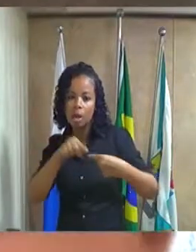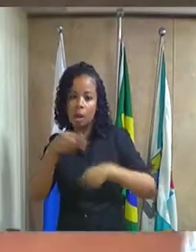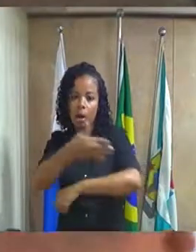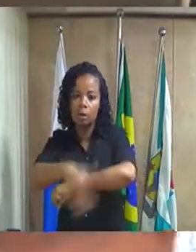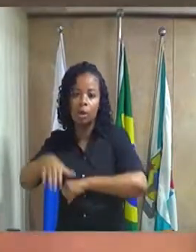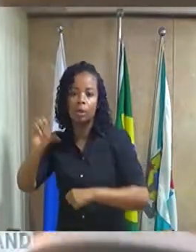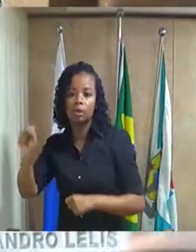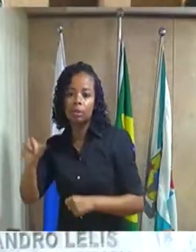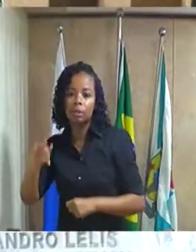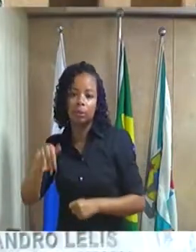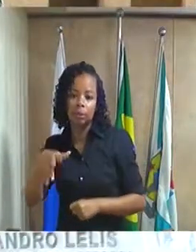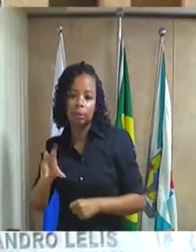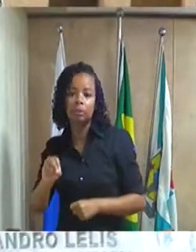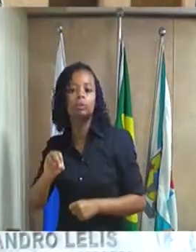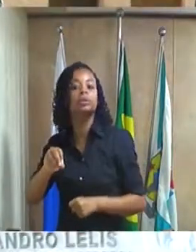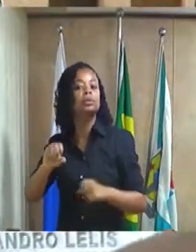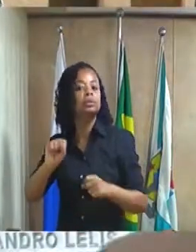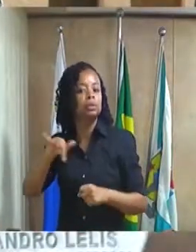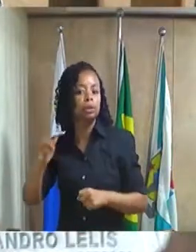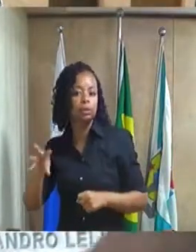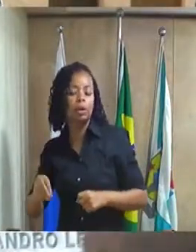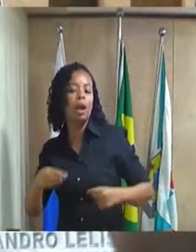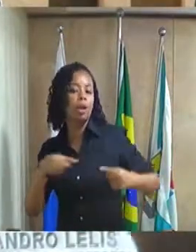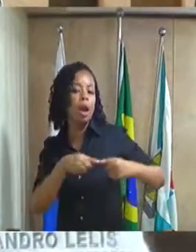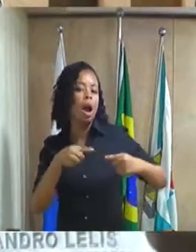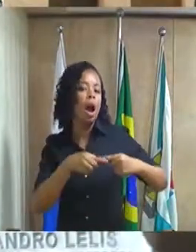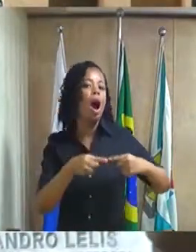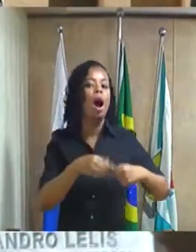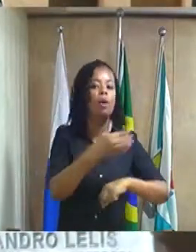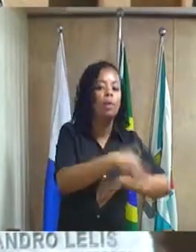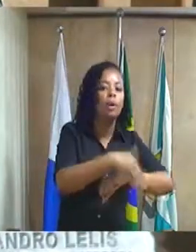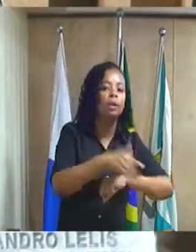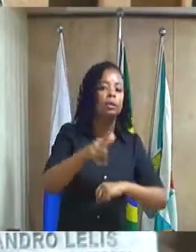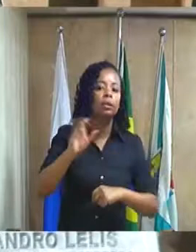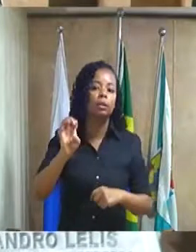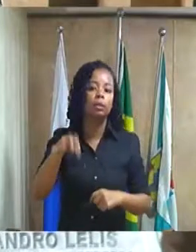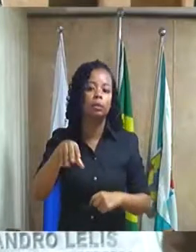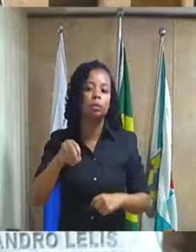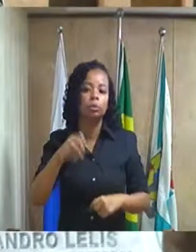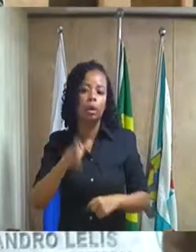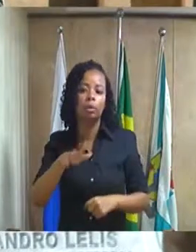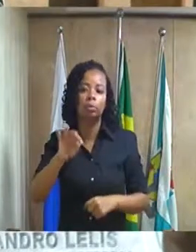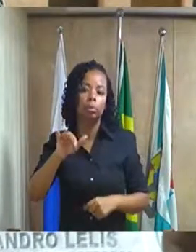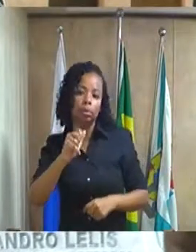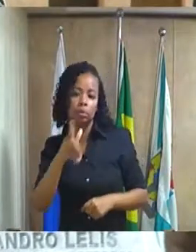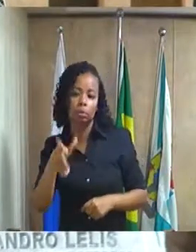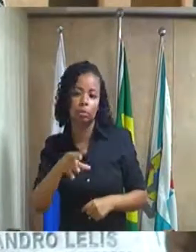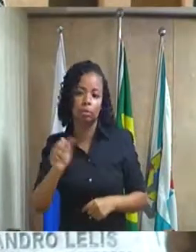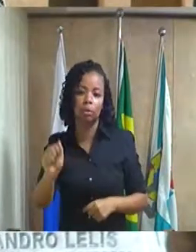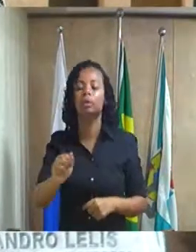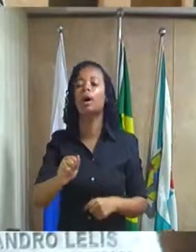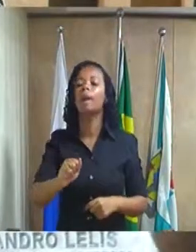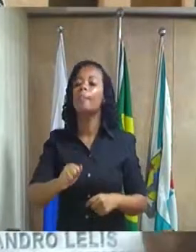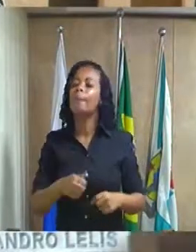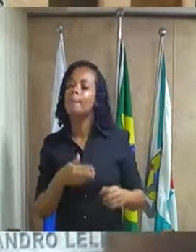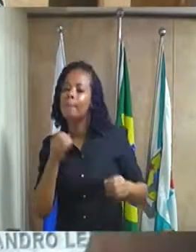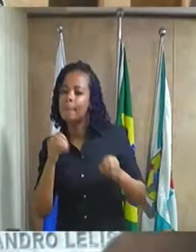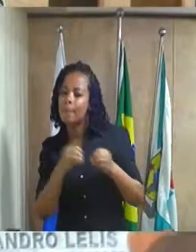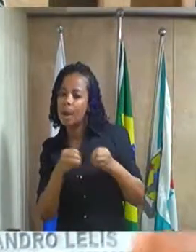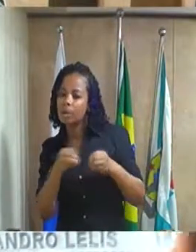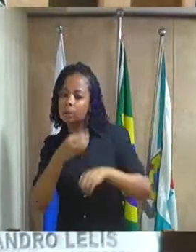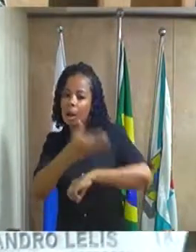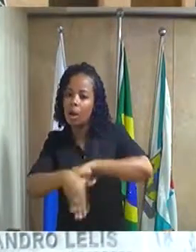Santos a avenida governador Leonel de Moura Brizola antiga presidente Kennedy na altura da rua Roberto